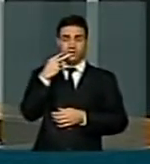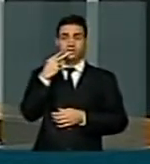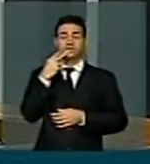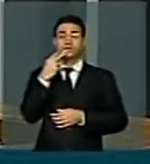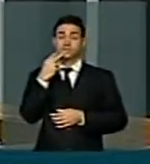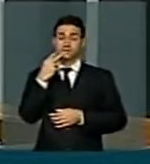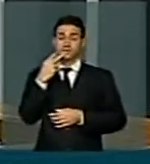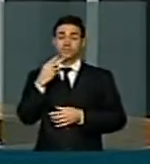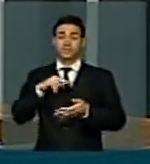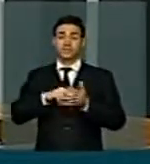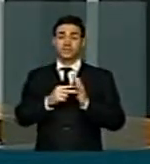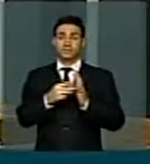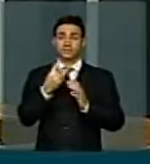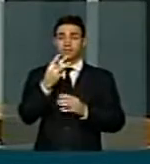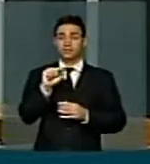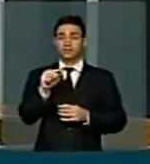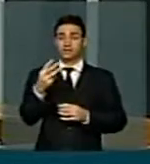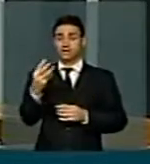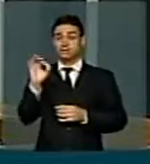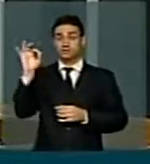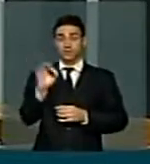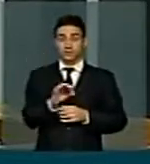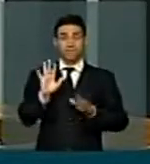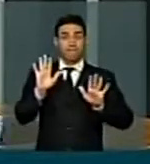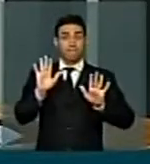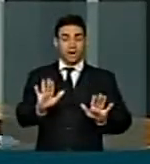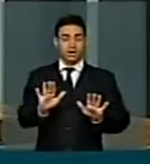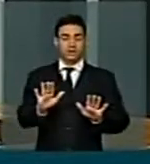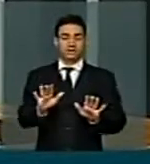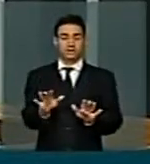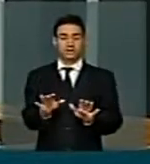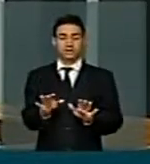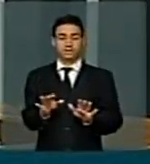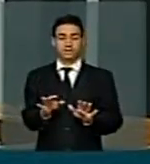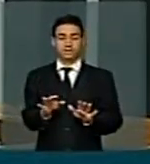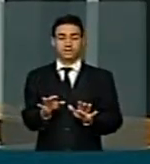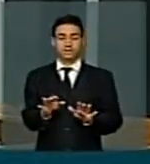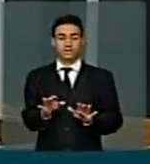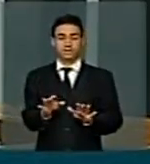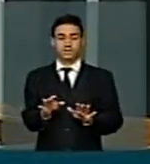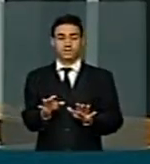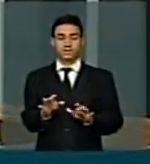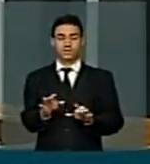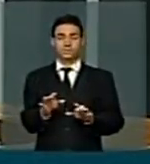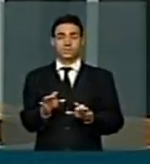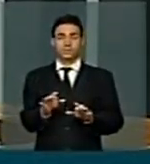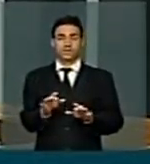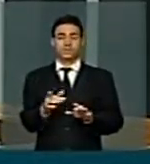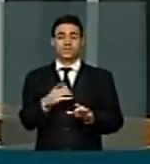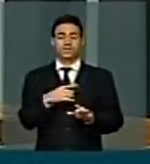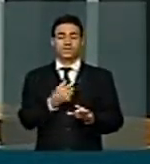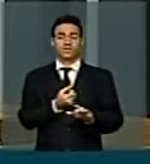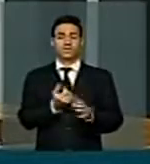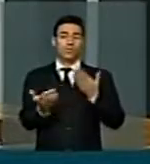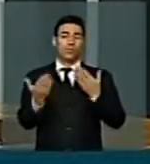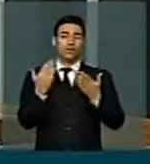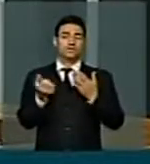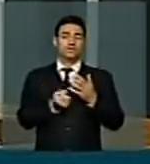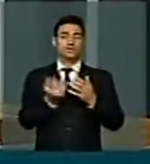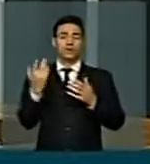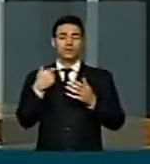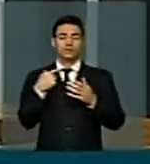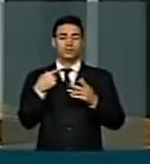O 13,3%, mas em contraposição ao número da população que somos,